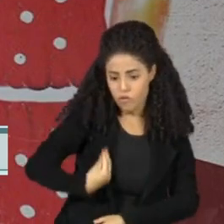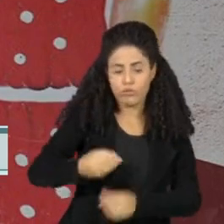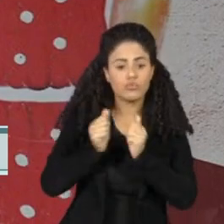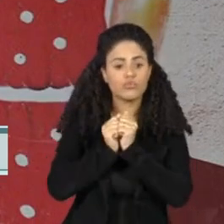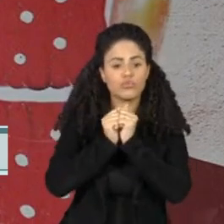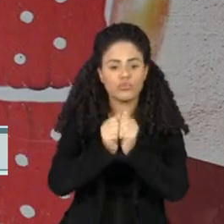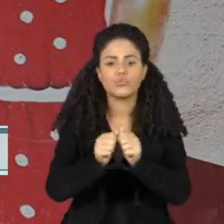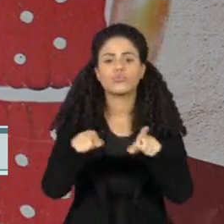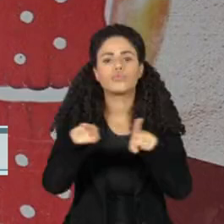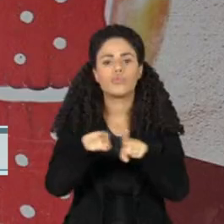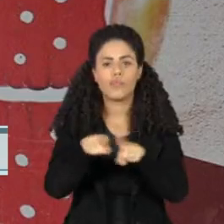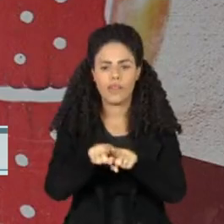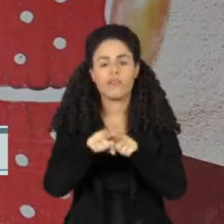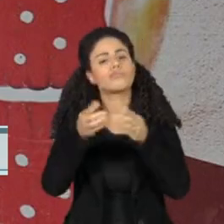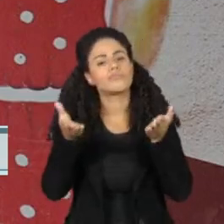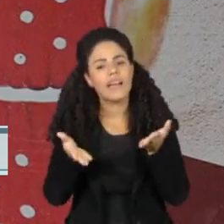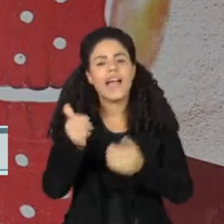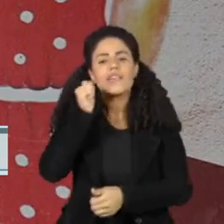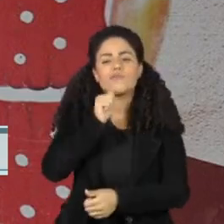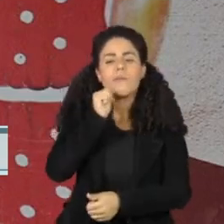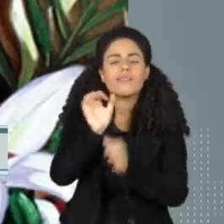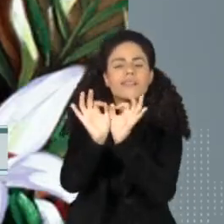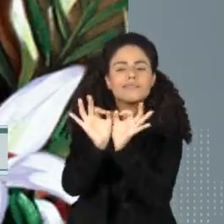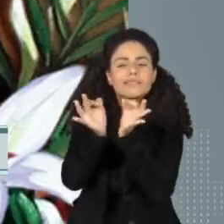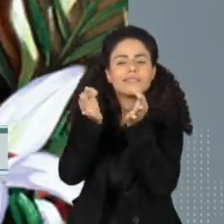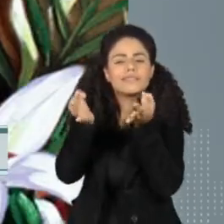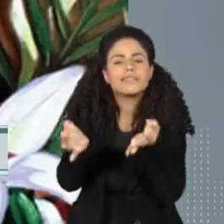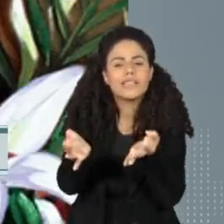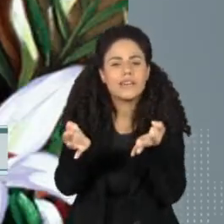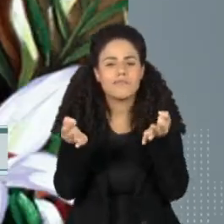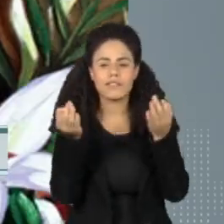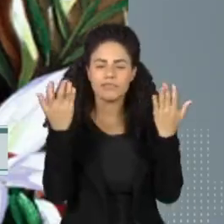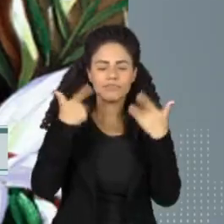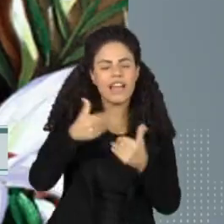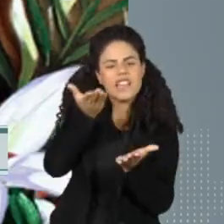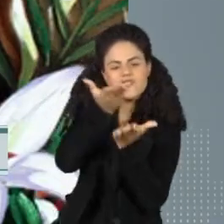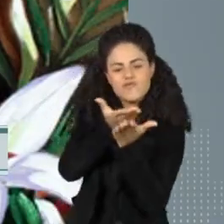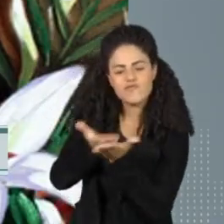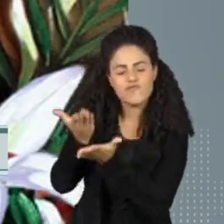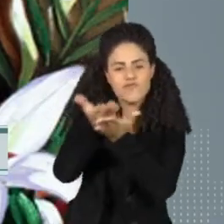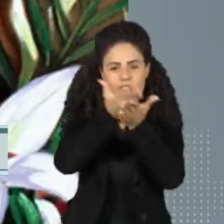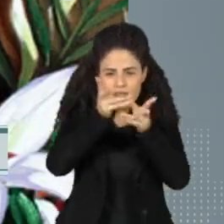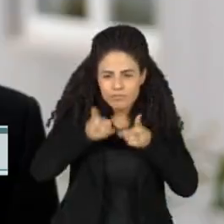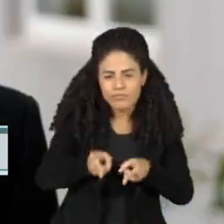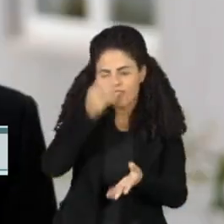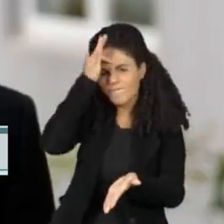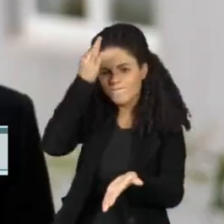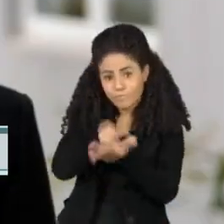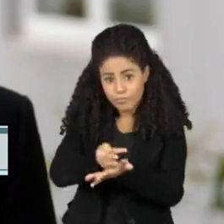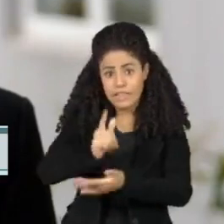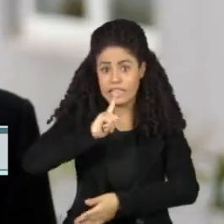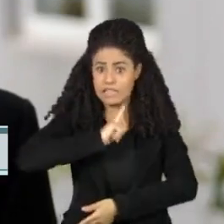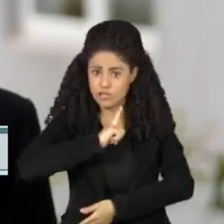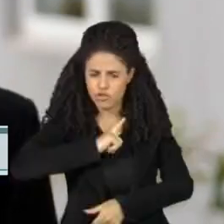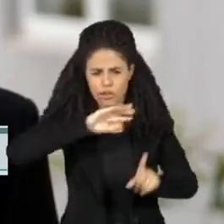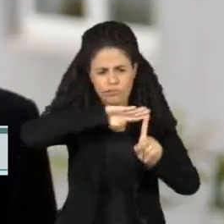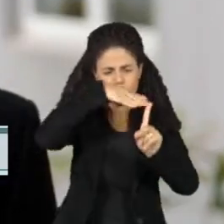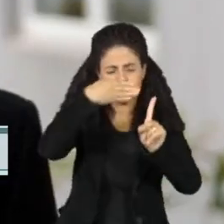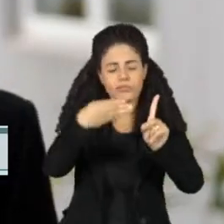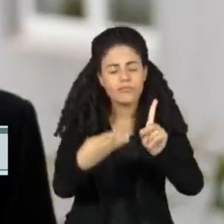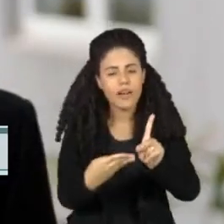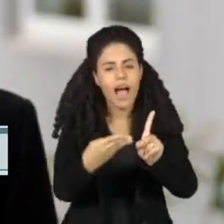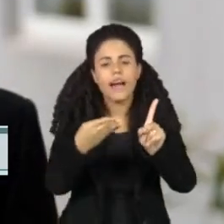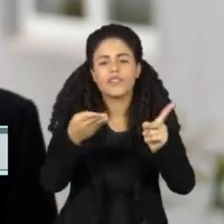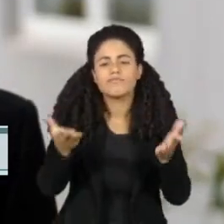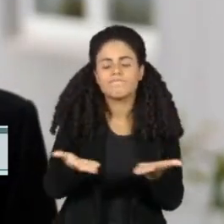contam que Benigna era uma menina simples, sem vaidades, estudiosa e de muita fé. A cerimônia de beatificação